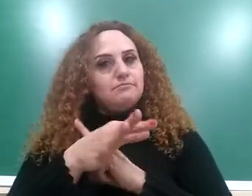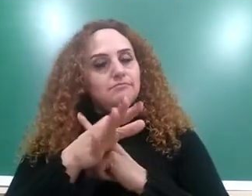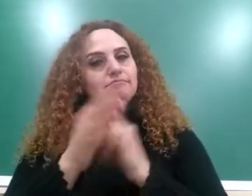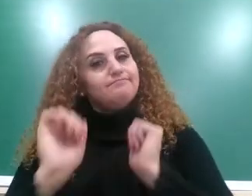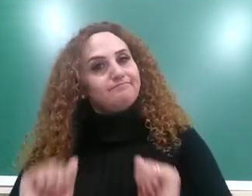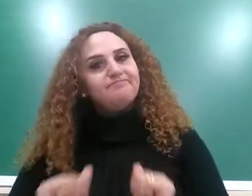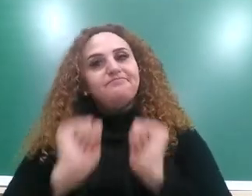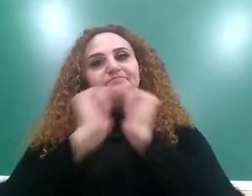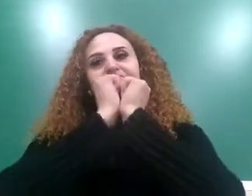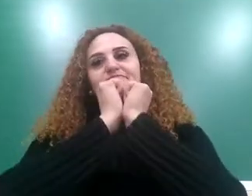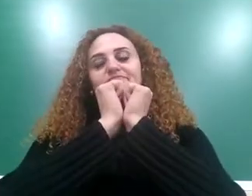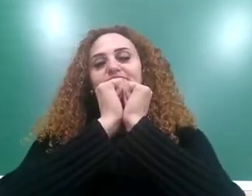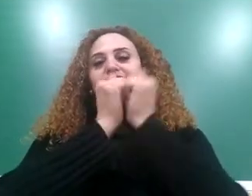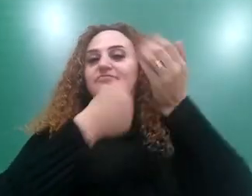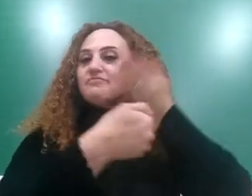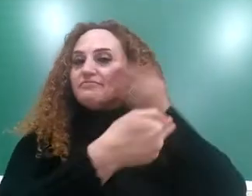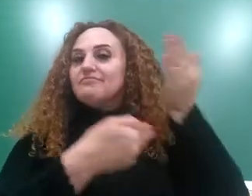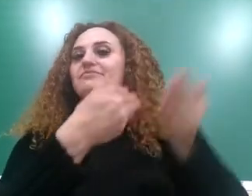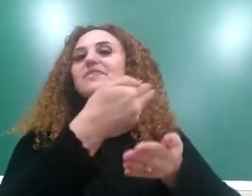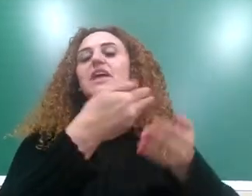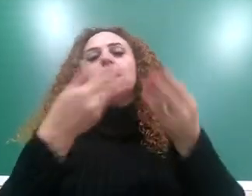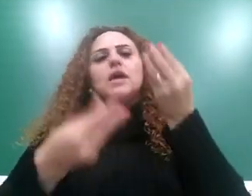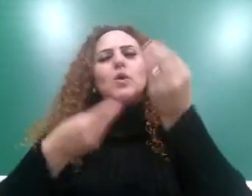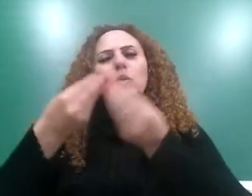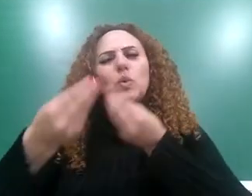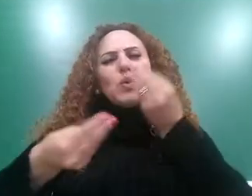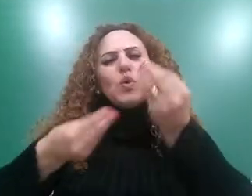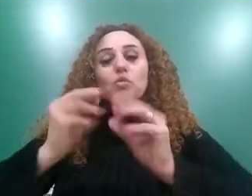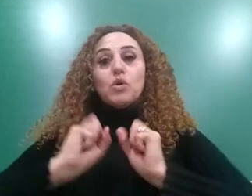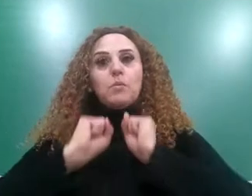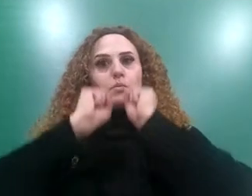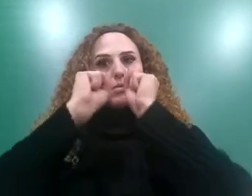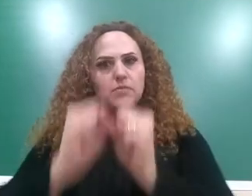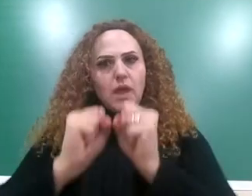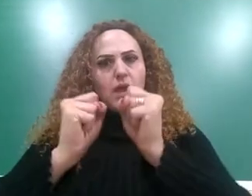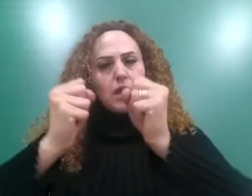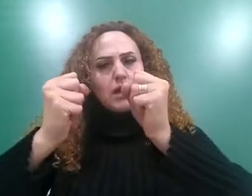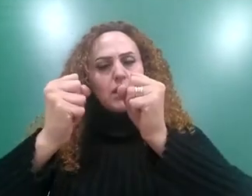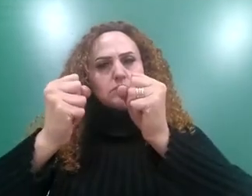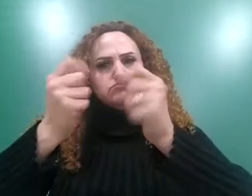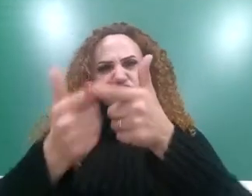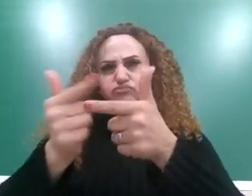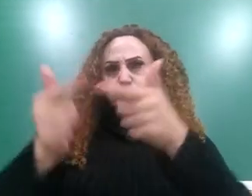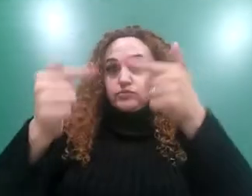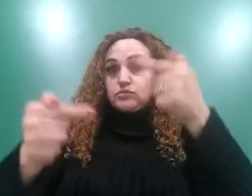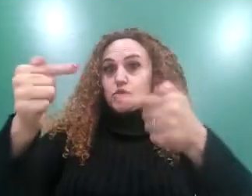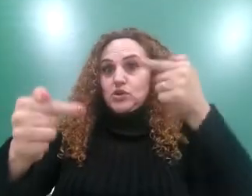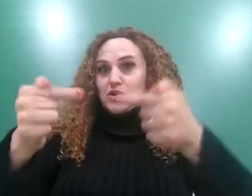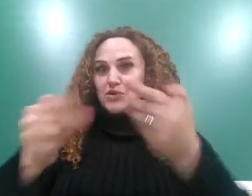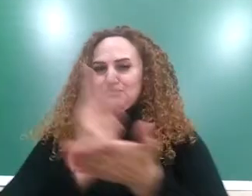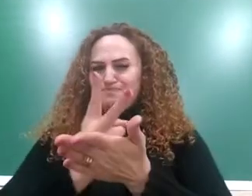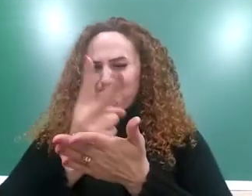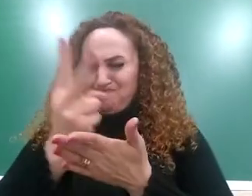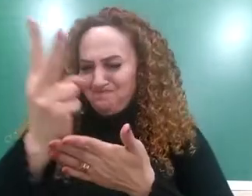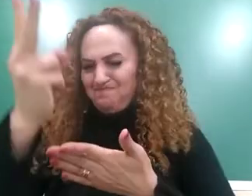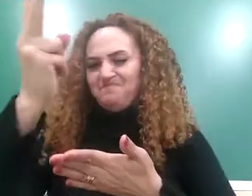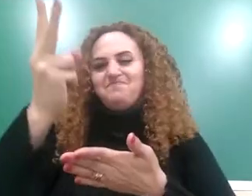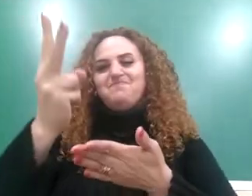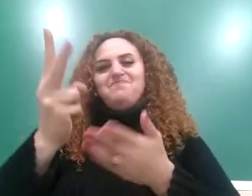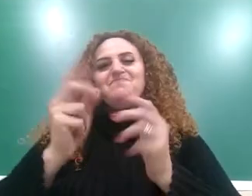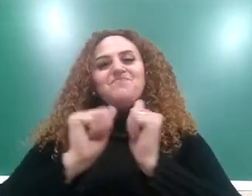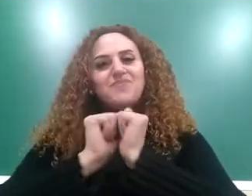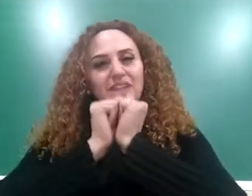vamos entender um pouquinho como as relações de poder e como as questões políticas estiveram sempre presentes em todas essas